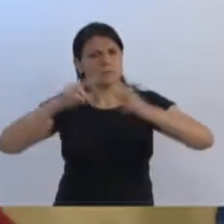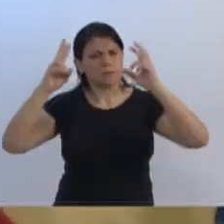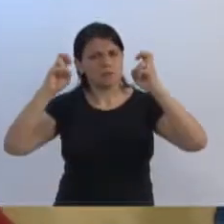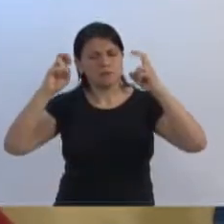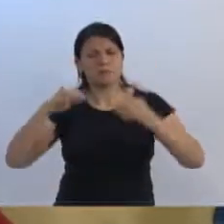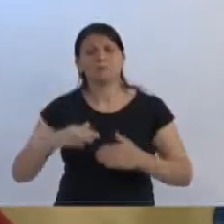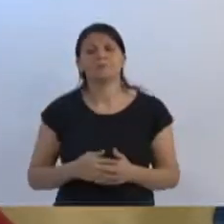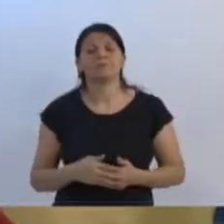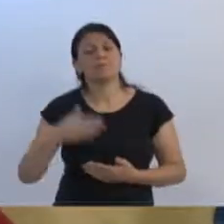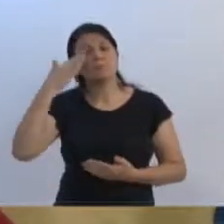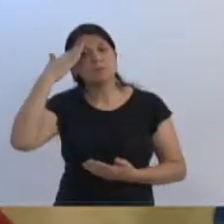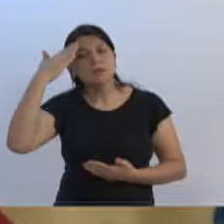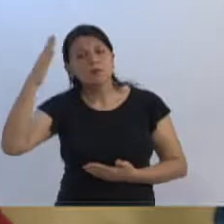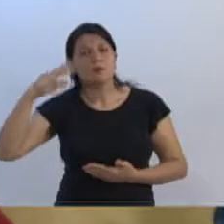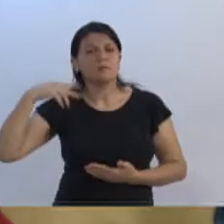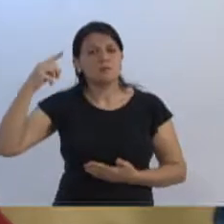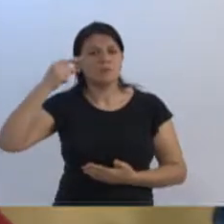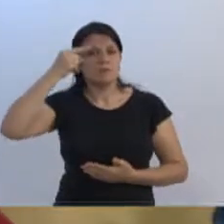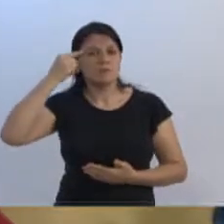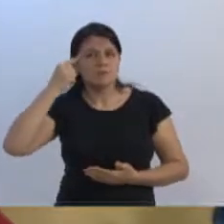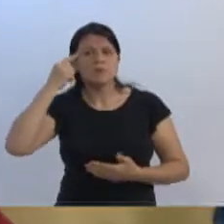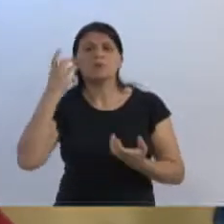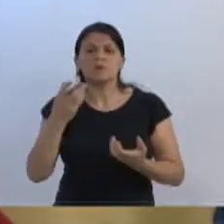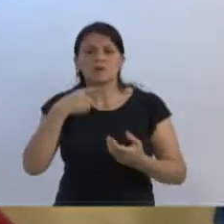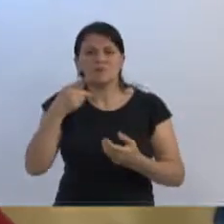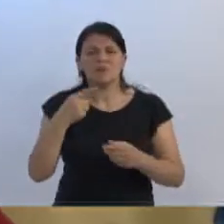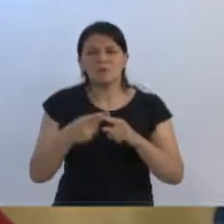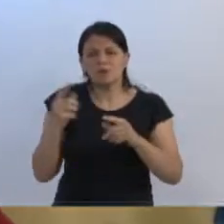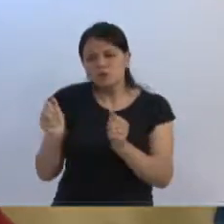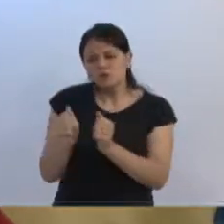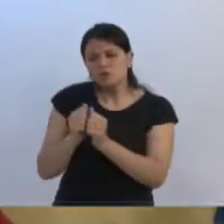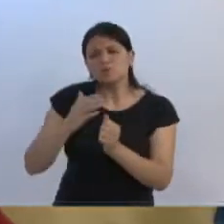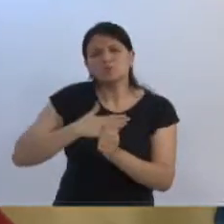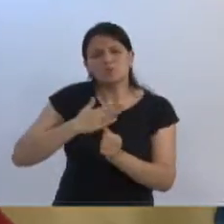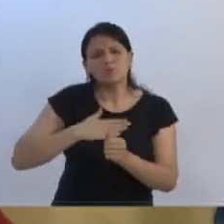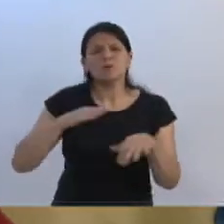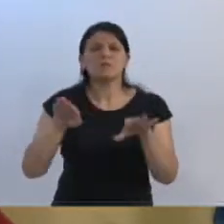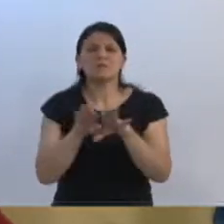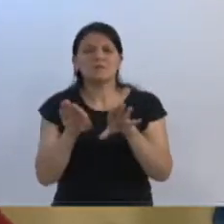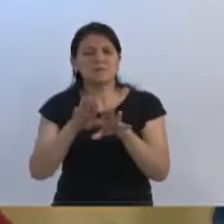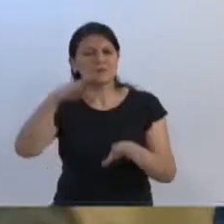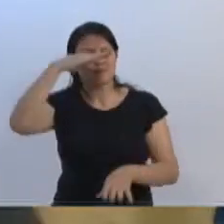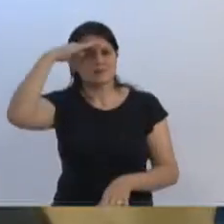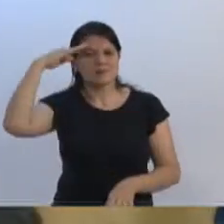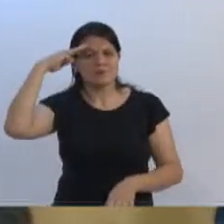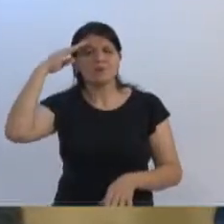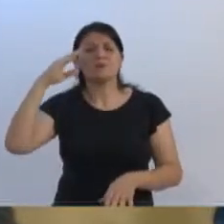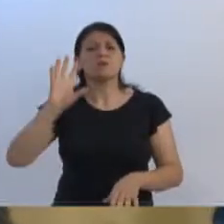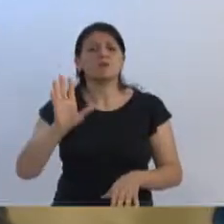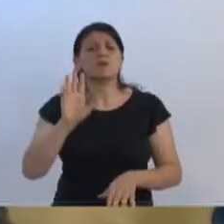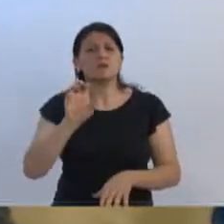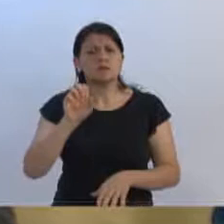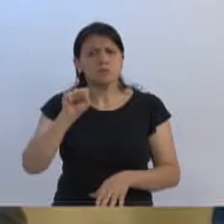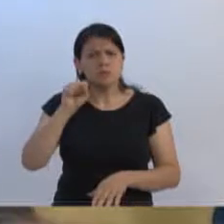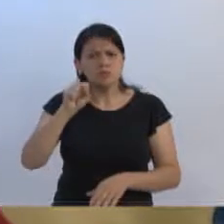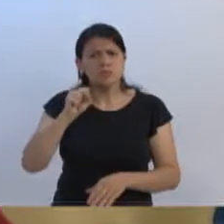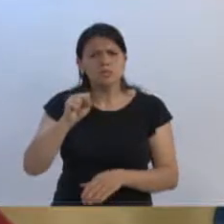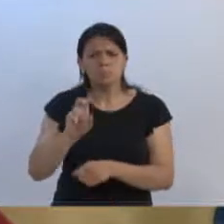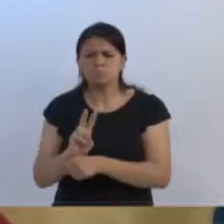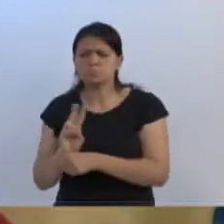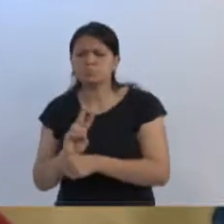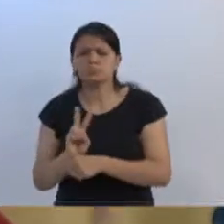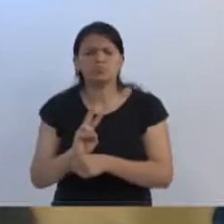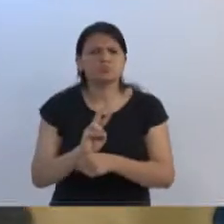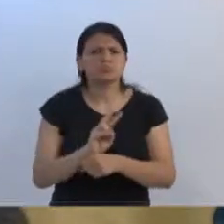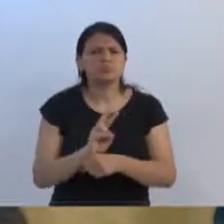vereador Ito. Eu queria mesmo que você falasse isso, porque você esteve comigo lá, você e o vereador Jovino também. E nós ficamos, sim, de ficar em cima da secretaria de